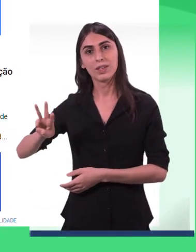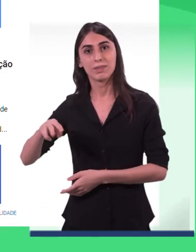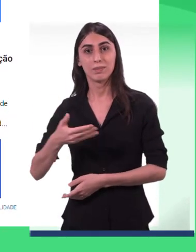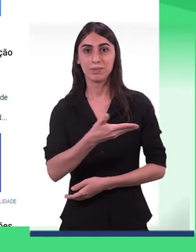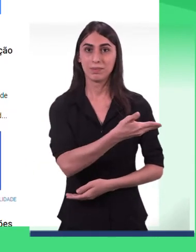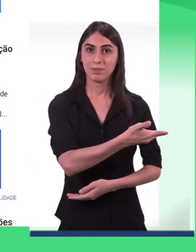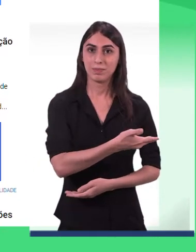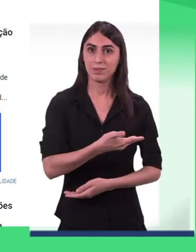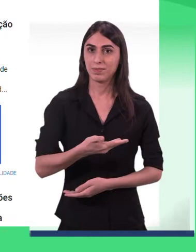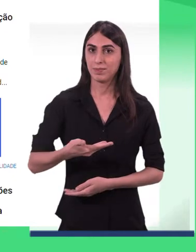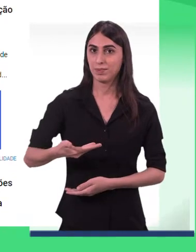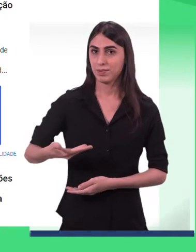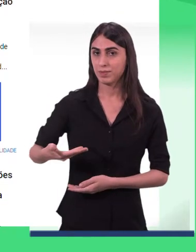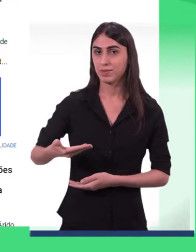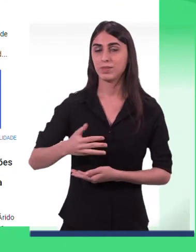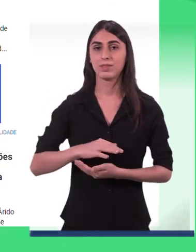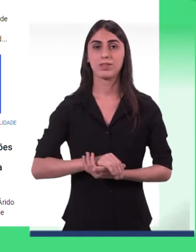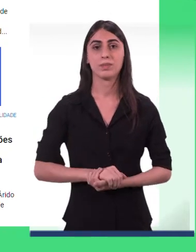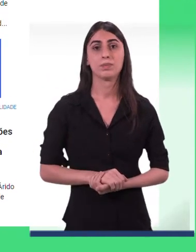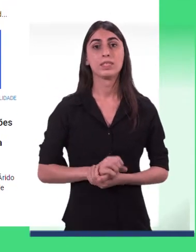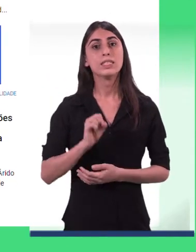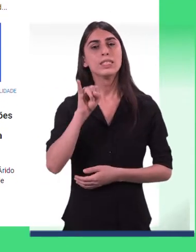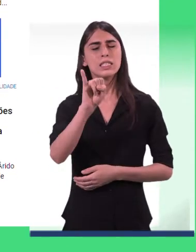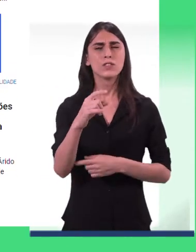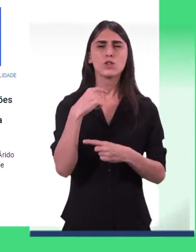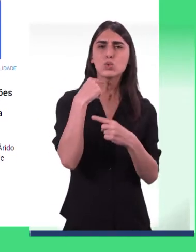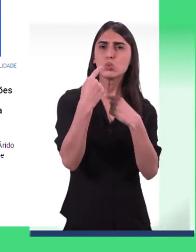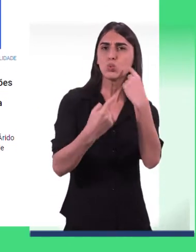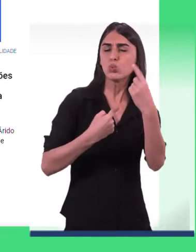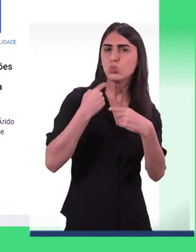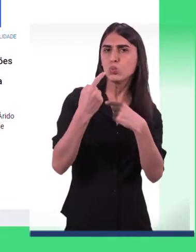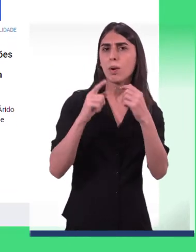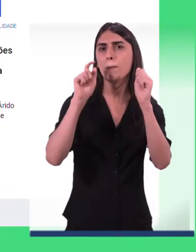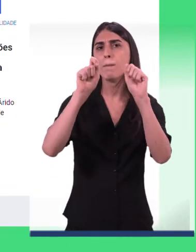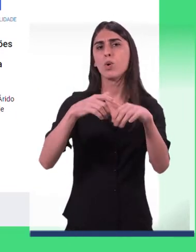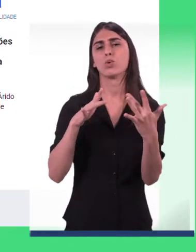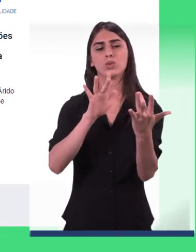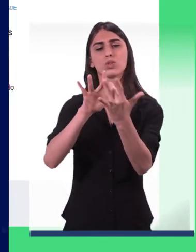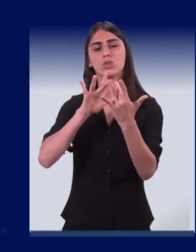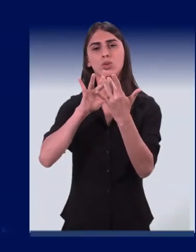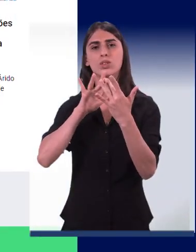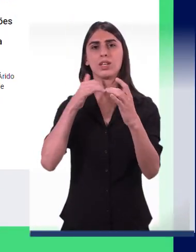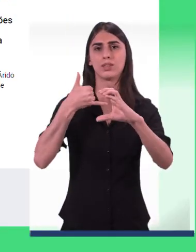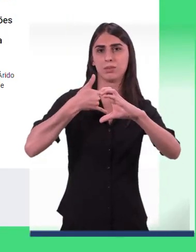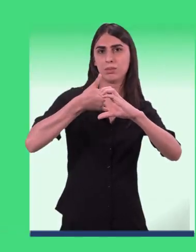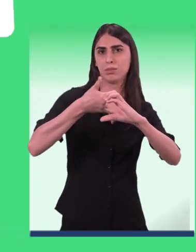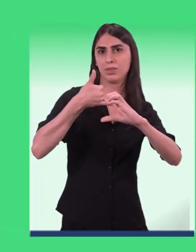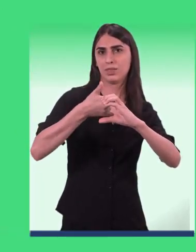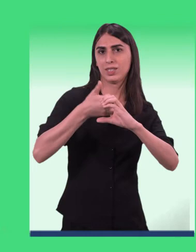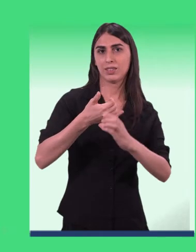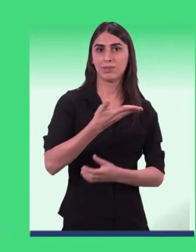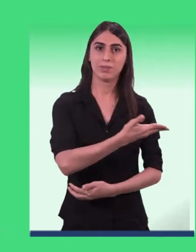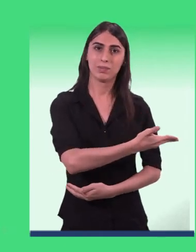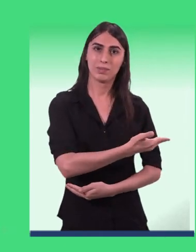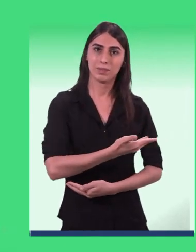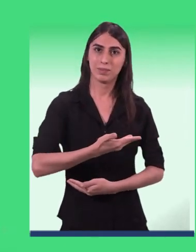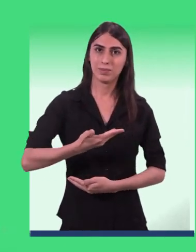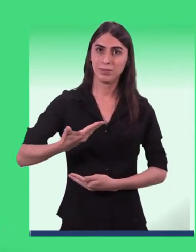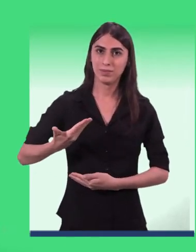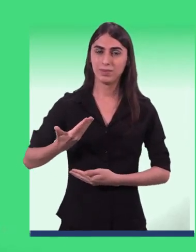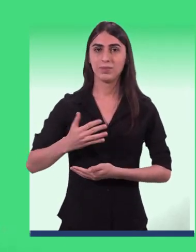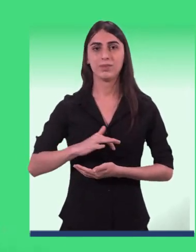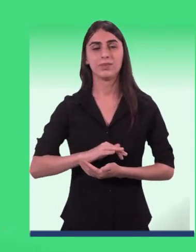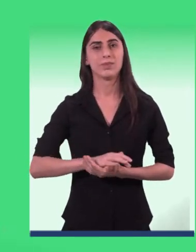proec.ufesa.edu.br E, se tiver alguma dúvida, entre em contato pelo WhatsApp 849